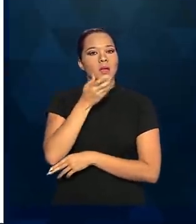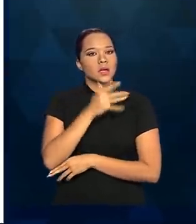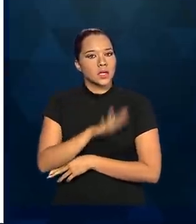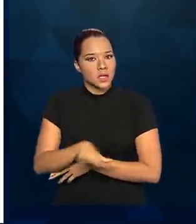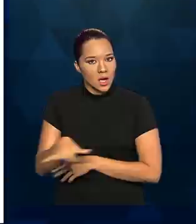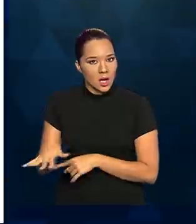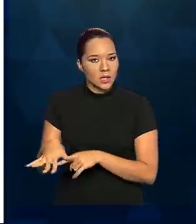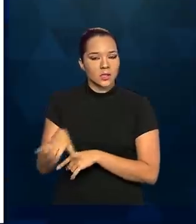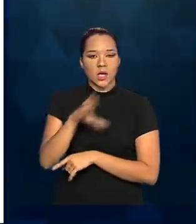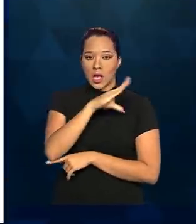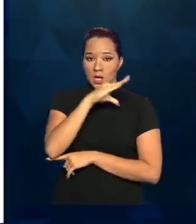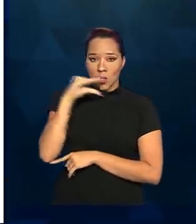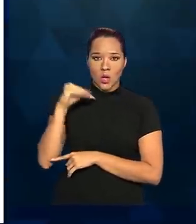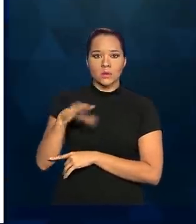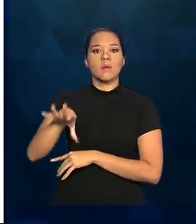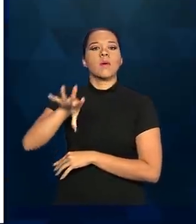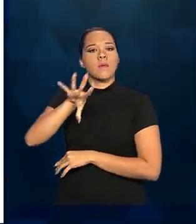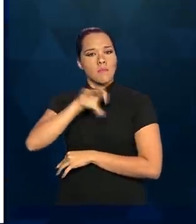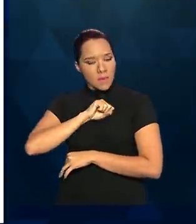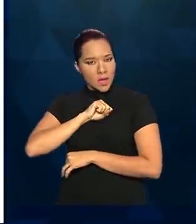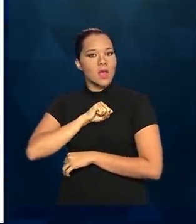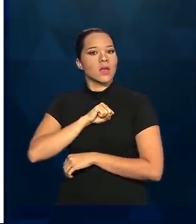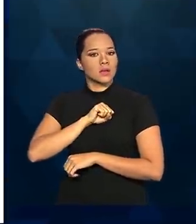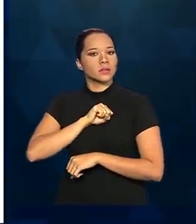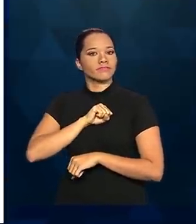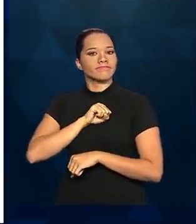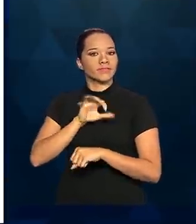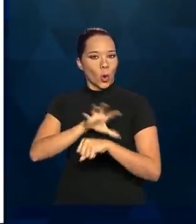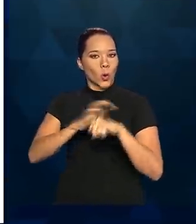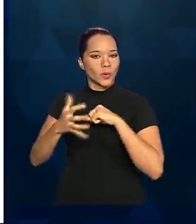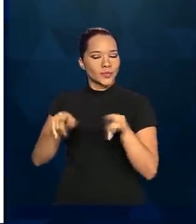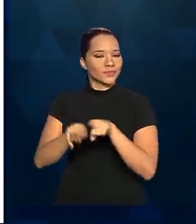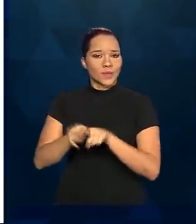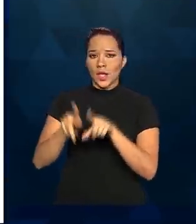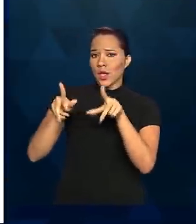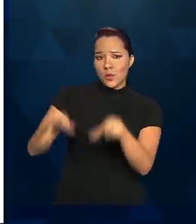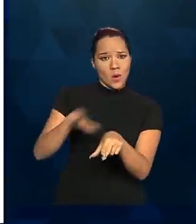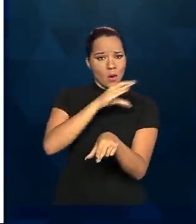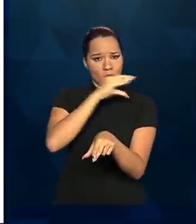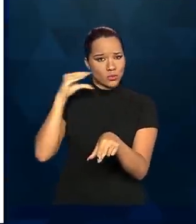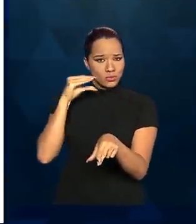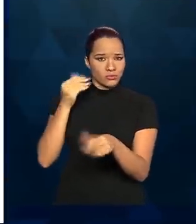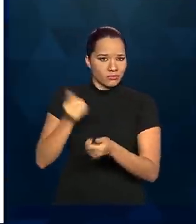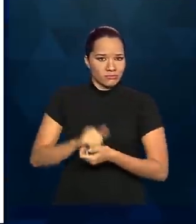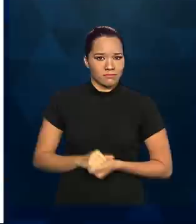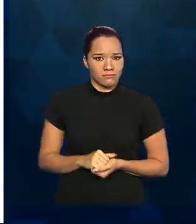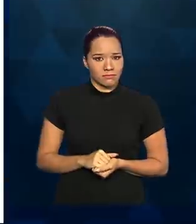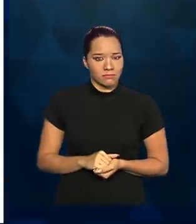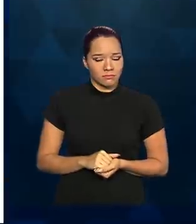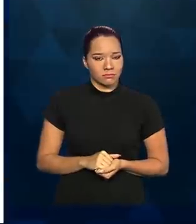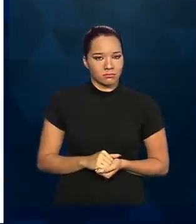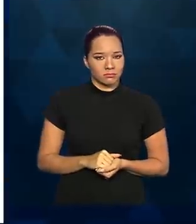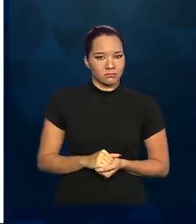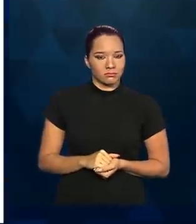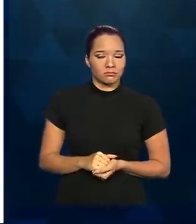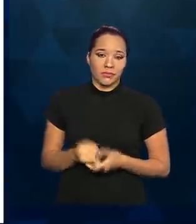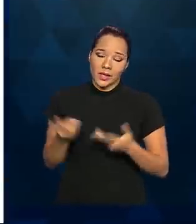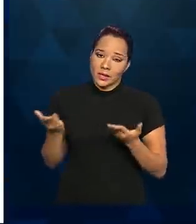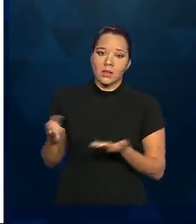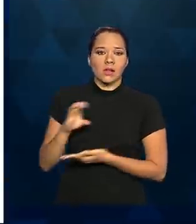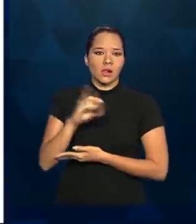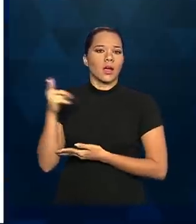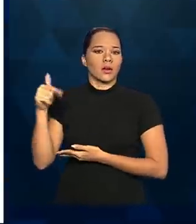e adolescente pegam esse vírus também na mesma proporção que adulto. E isso, claro que